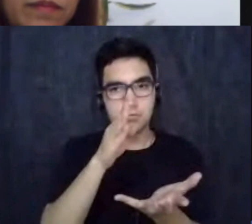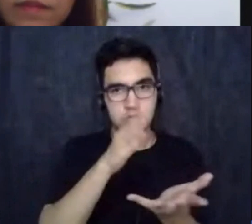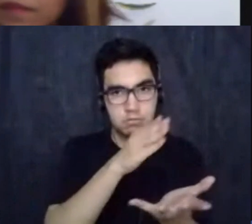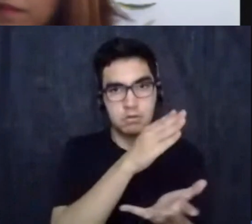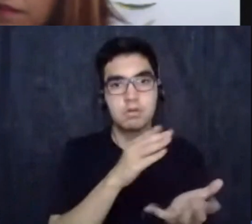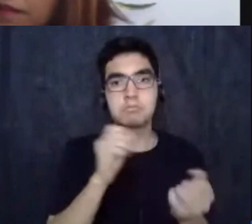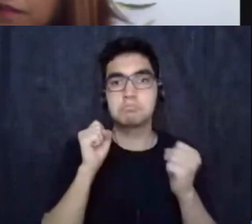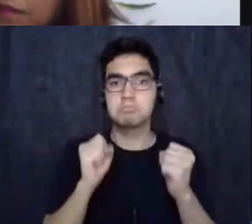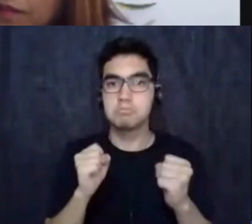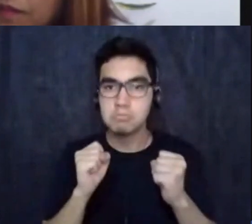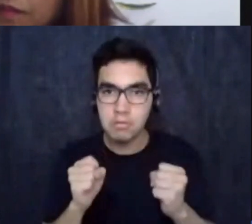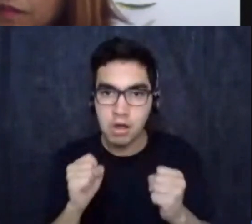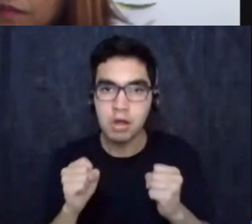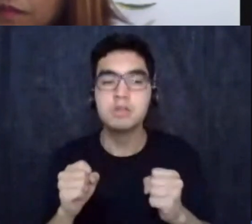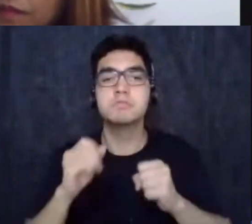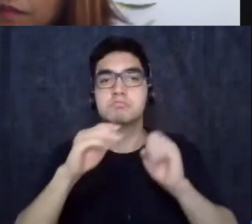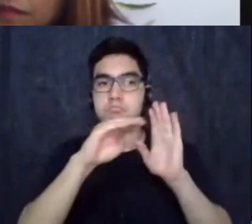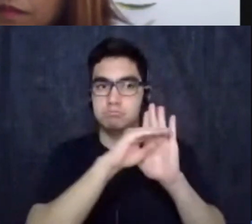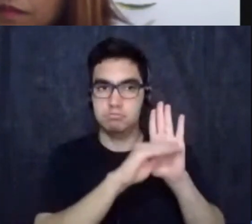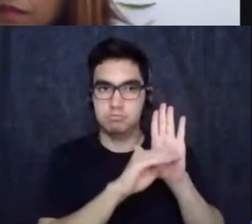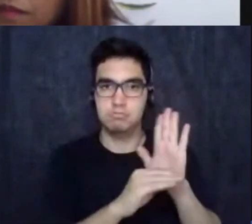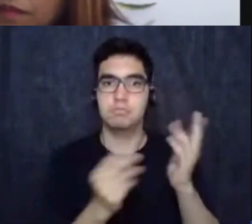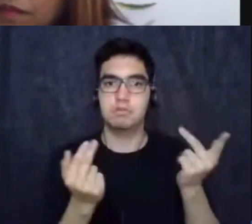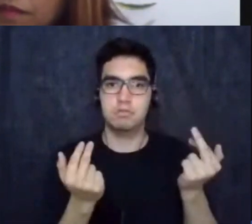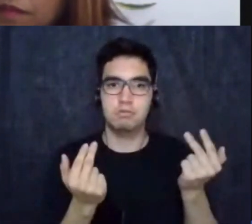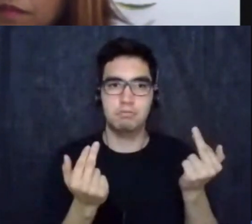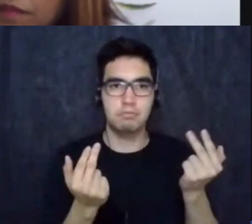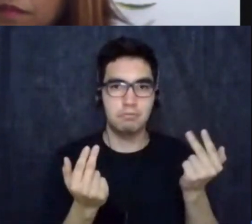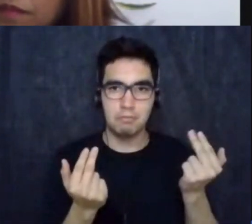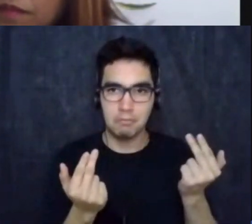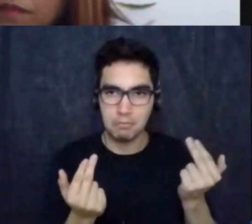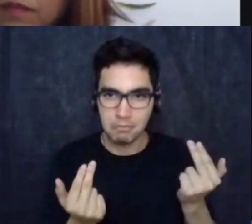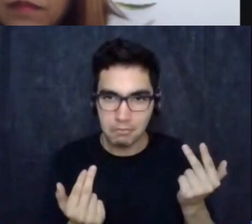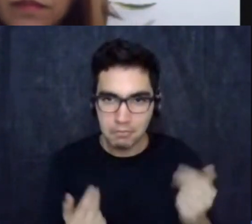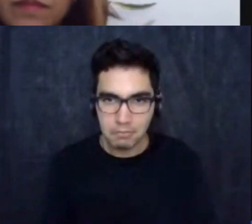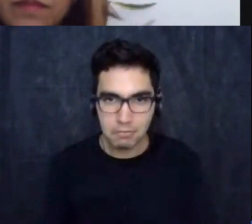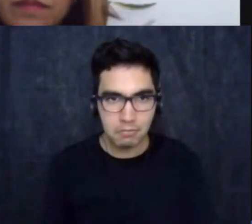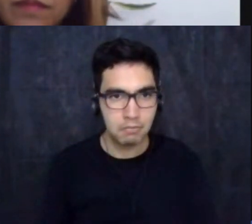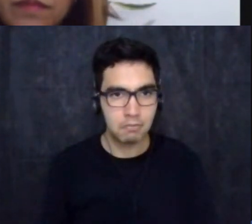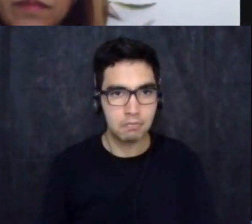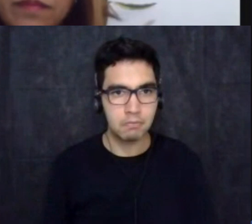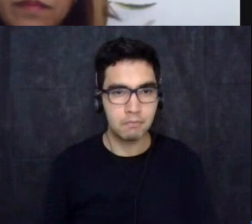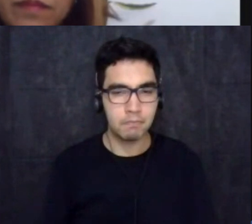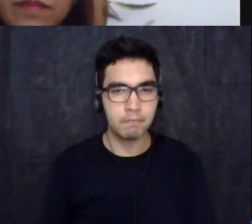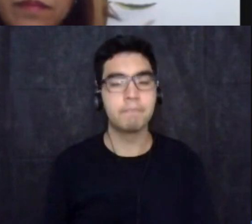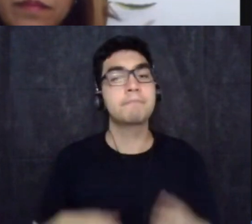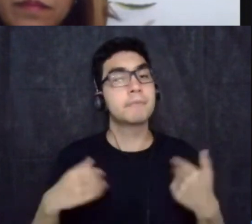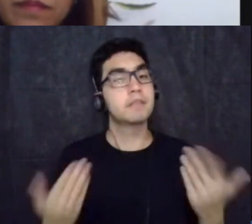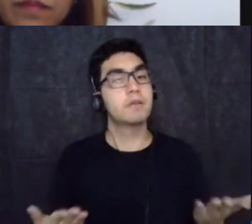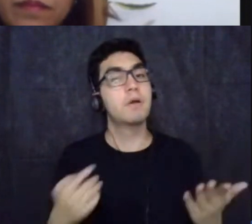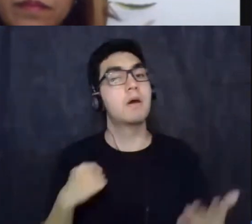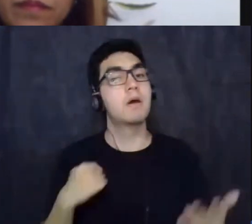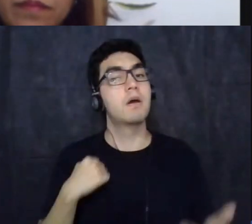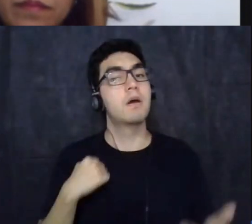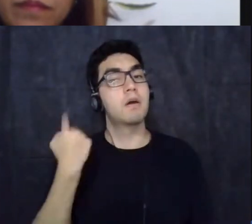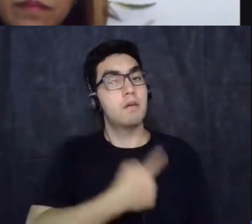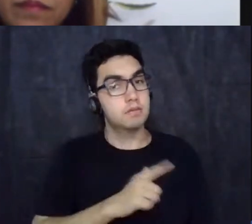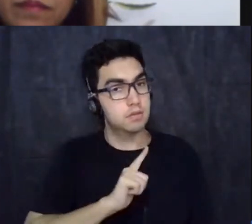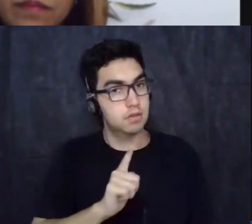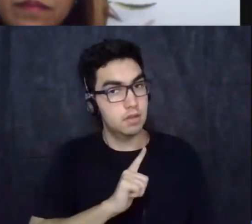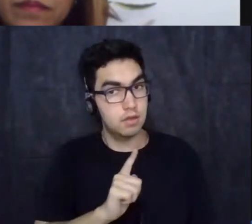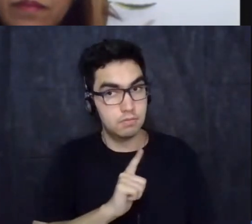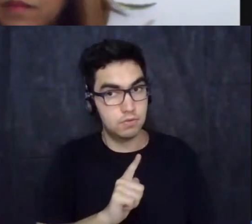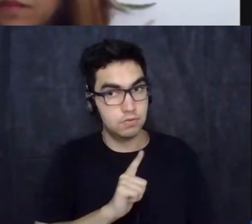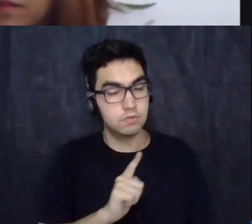programa semelhante tá então o que nós temos é que realmente é